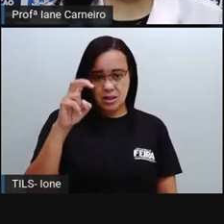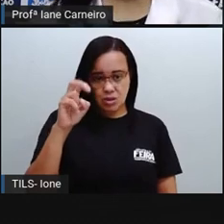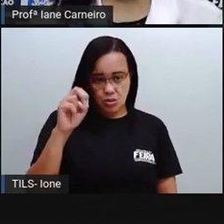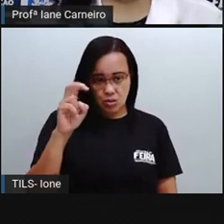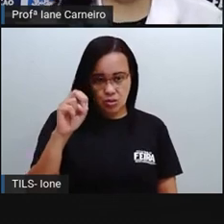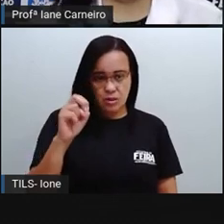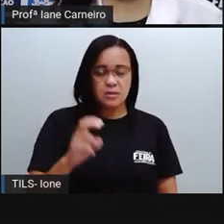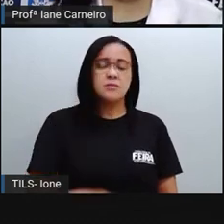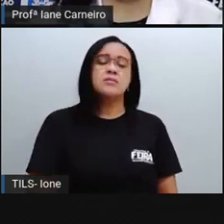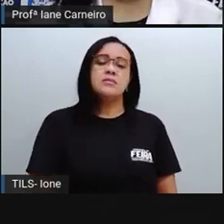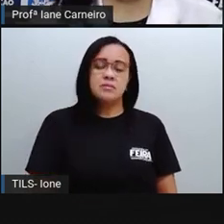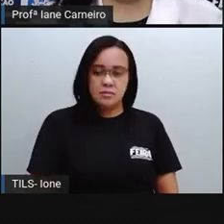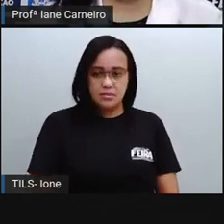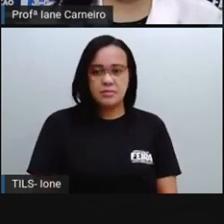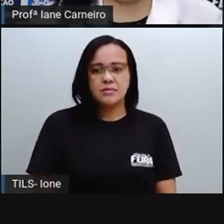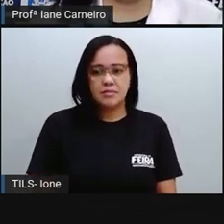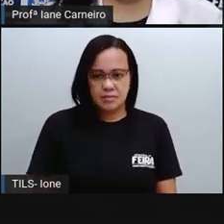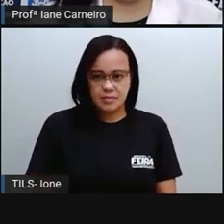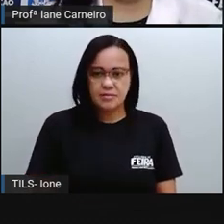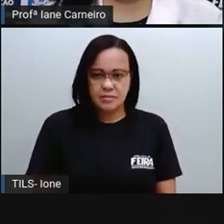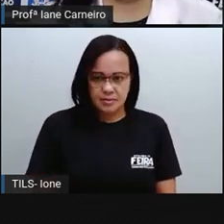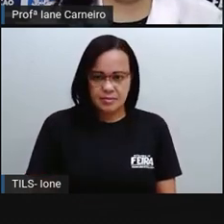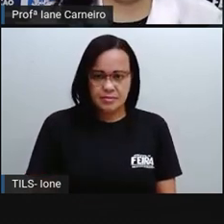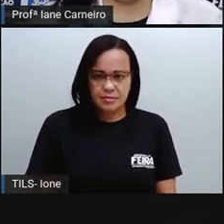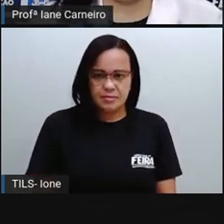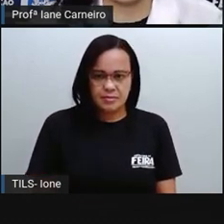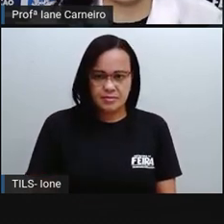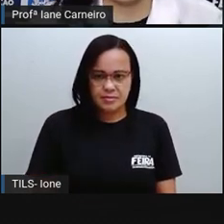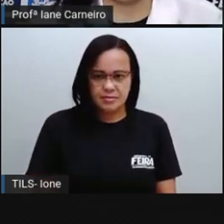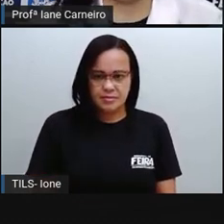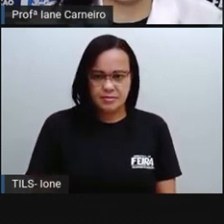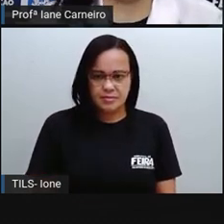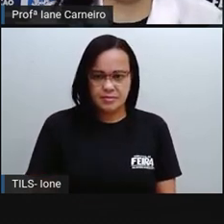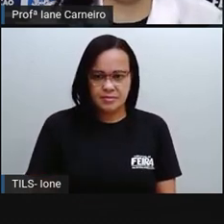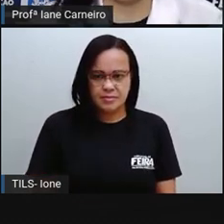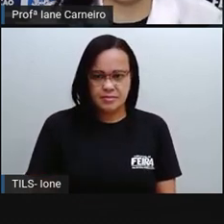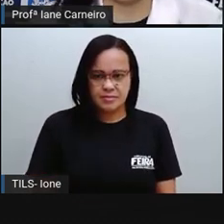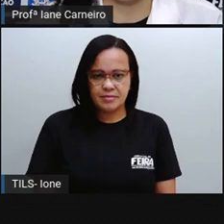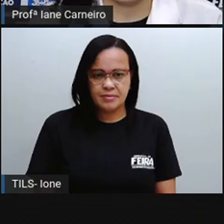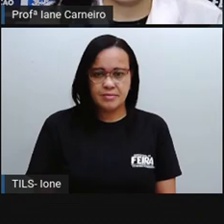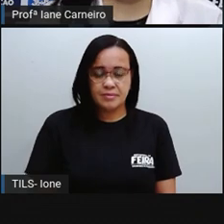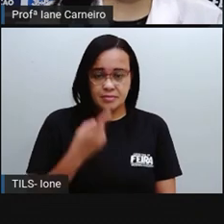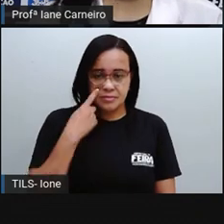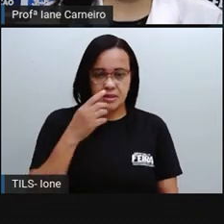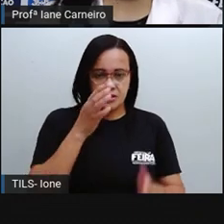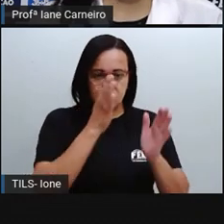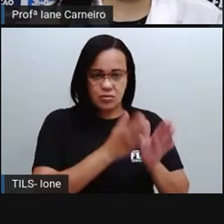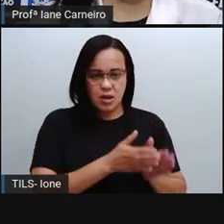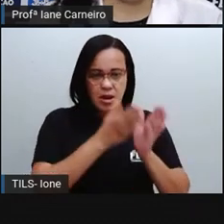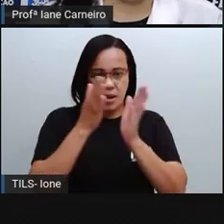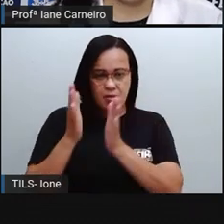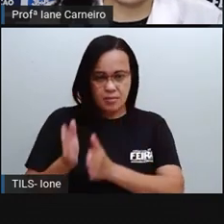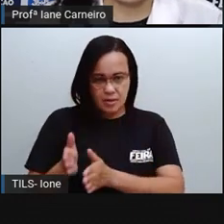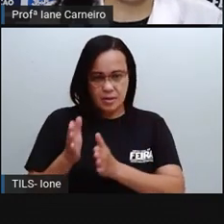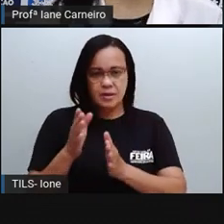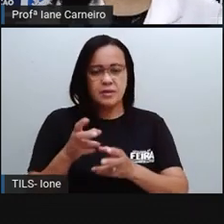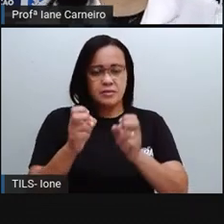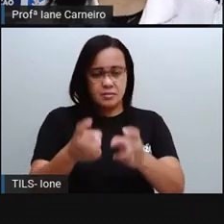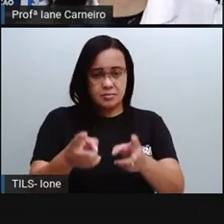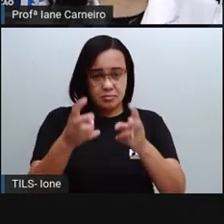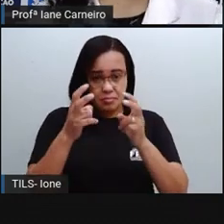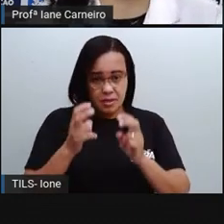50. Percebam, a vai colocar uma aqui do ladinho do outro, pra vocês perceberem a